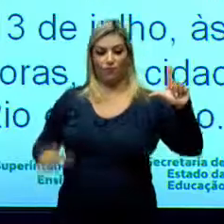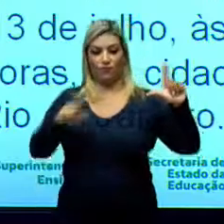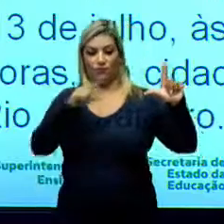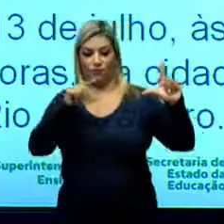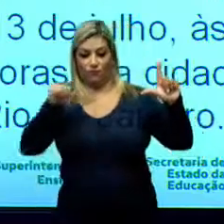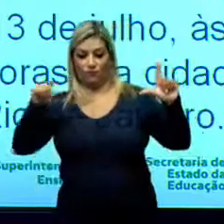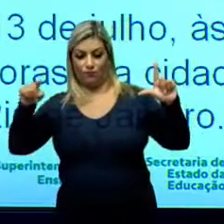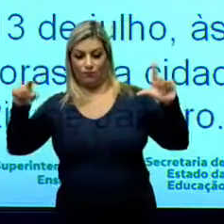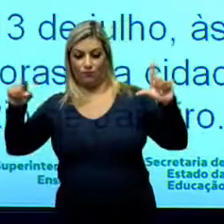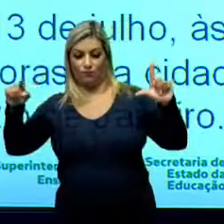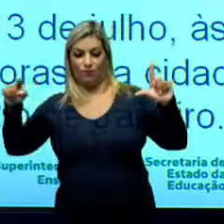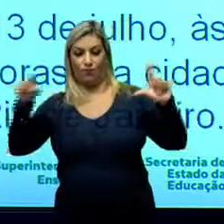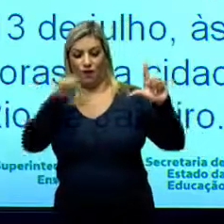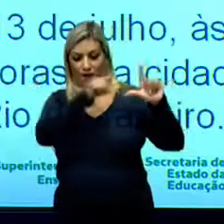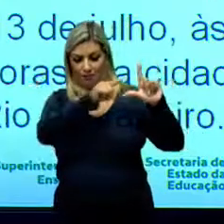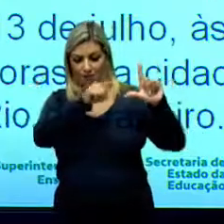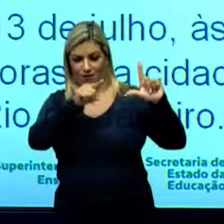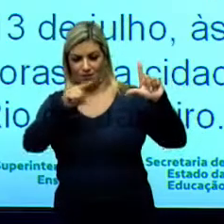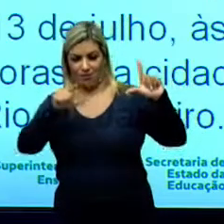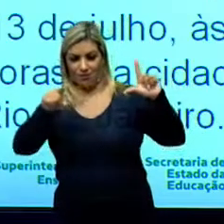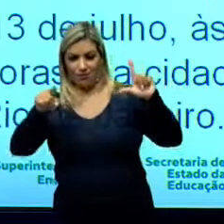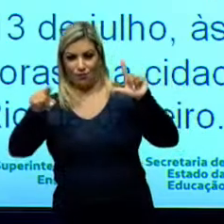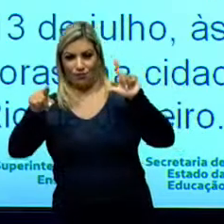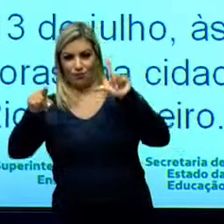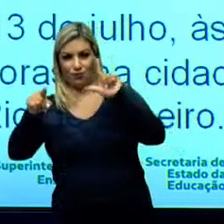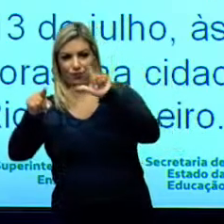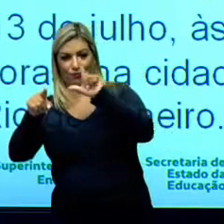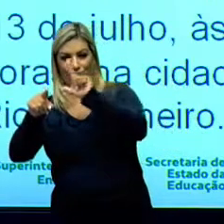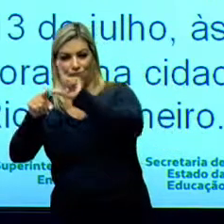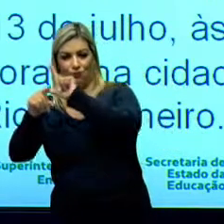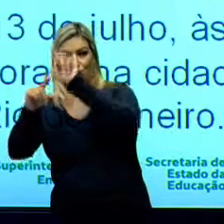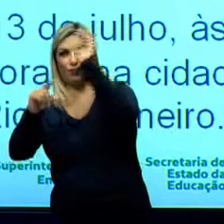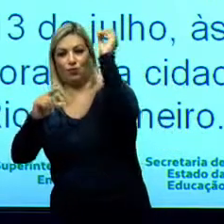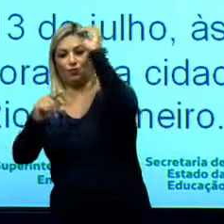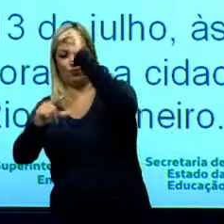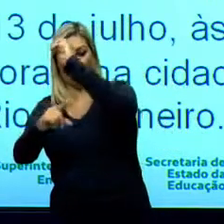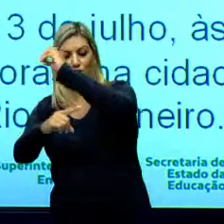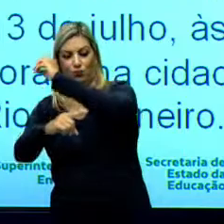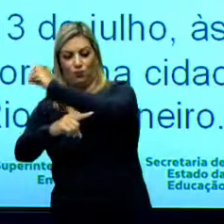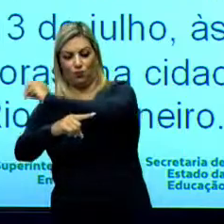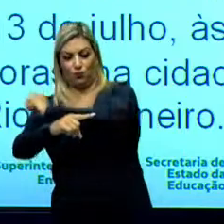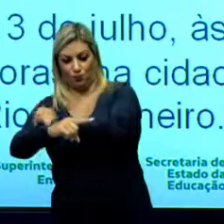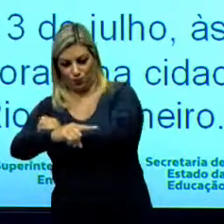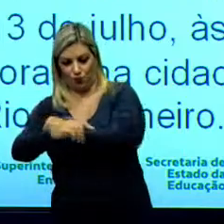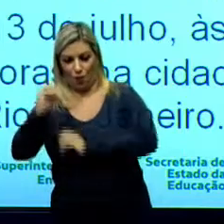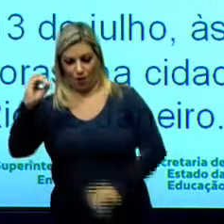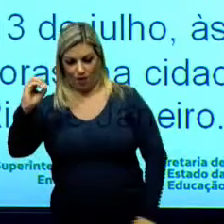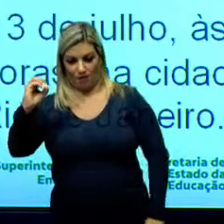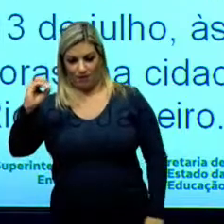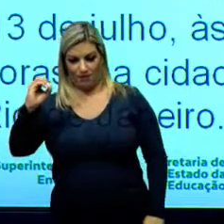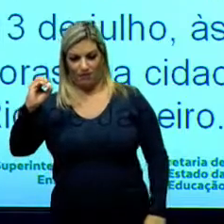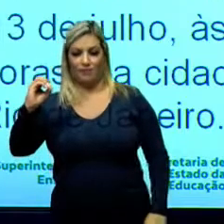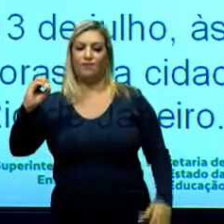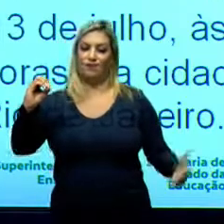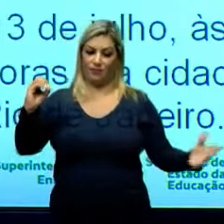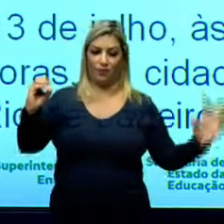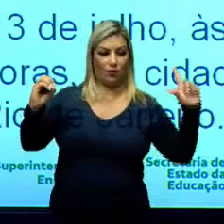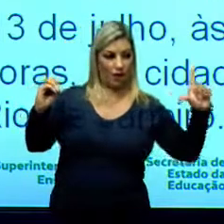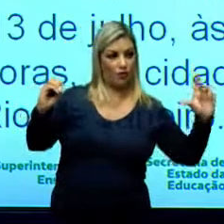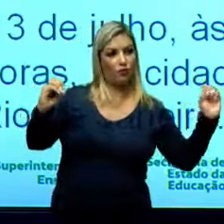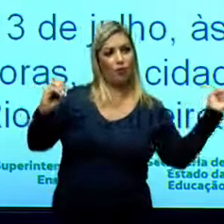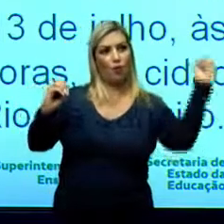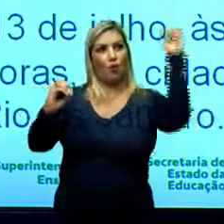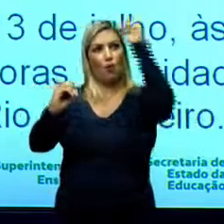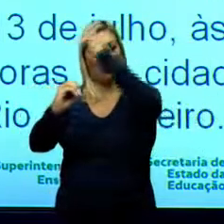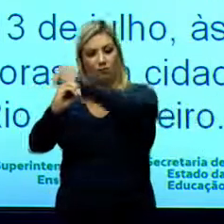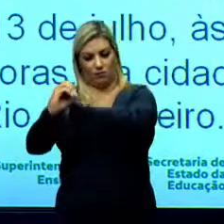Como se ele andasse pela linha do Equador aqui. E ele vem em direção ao oeste. Tá? Então, isso é mais importante para a gente. Por quê? No